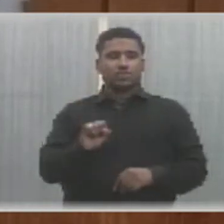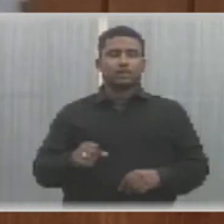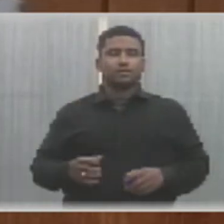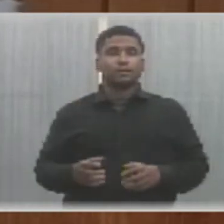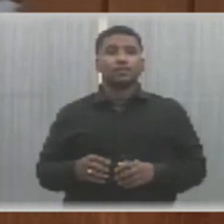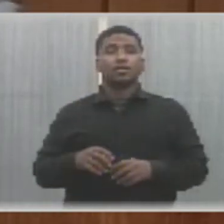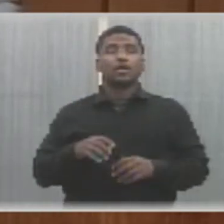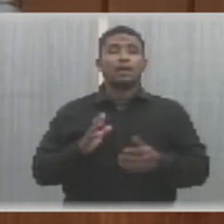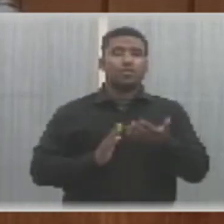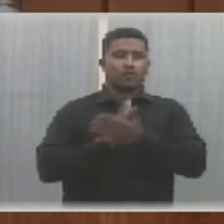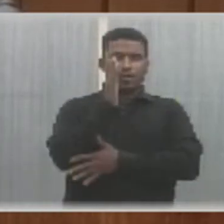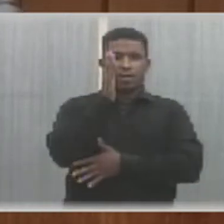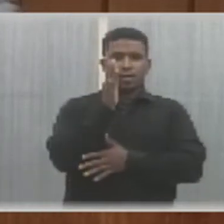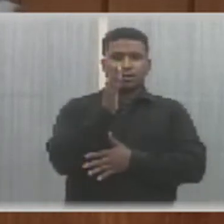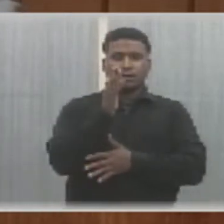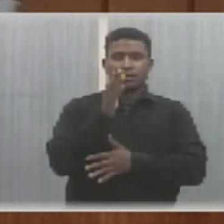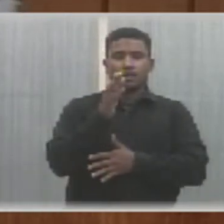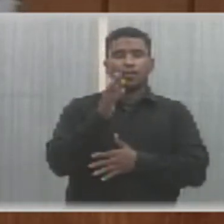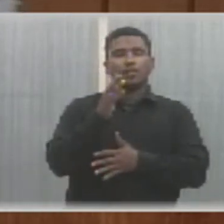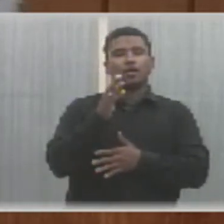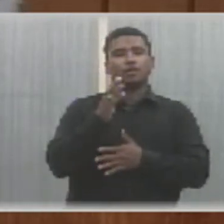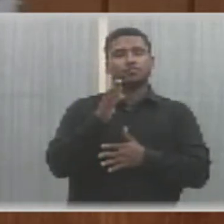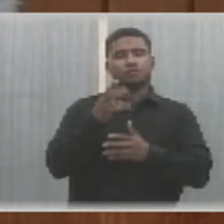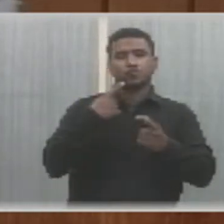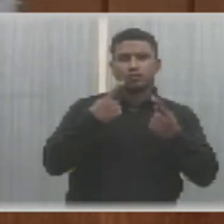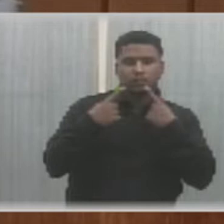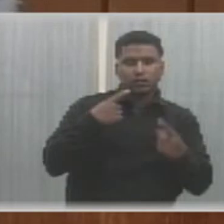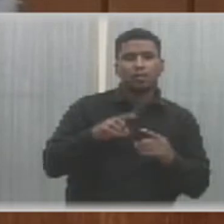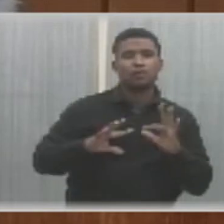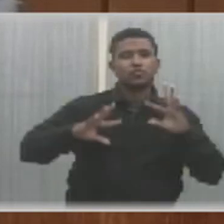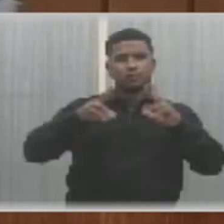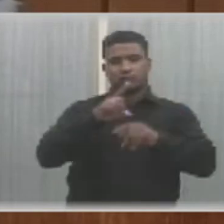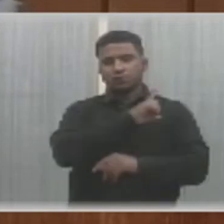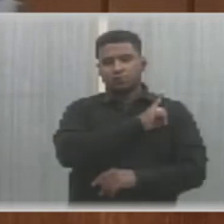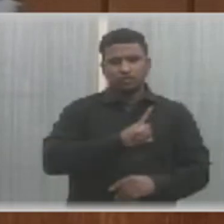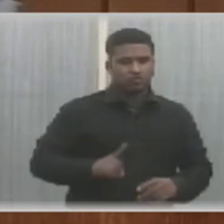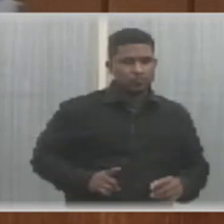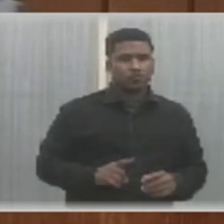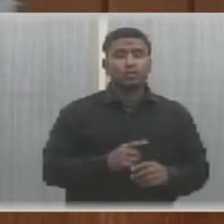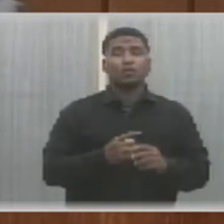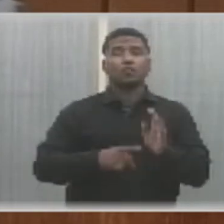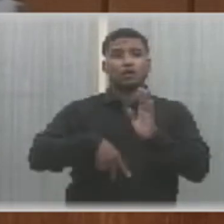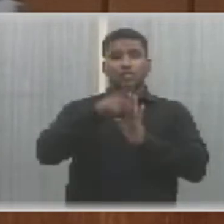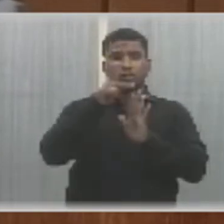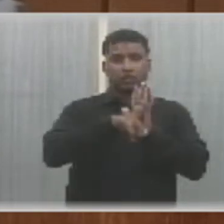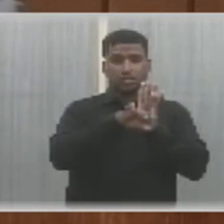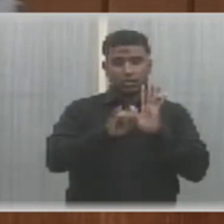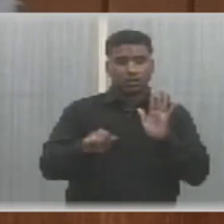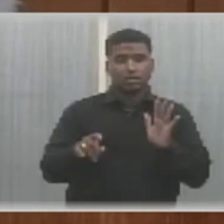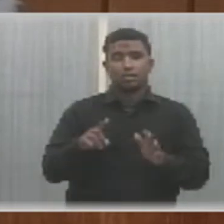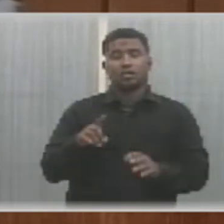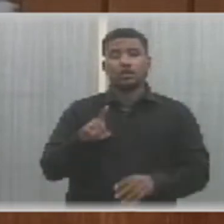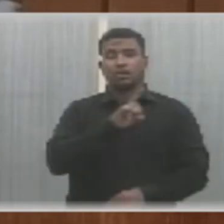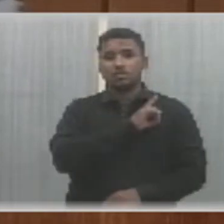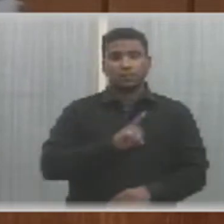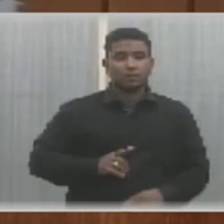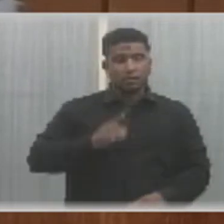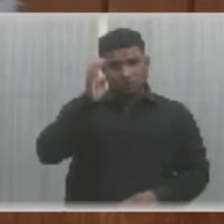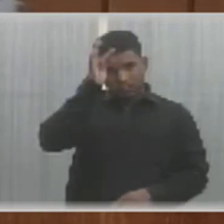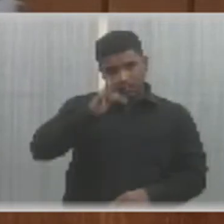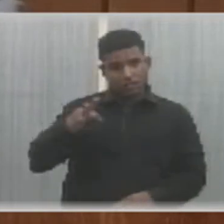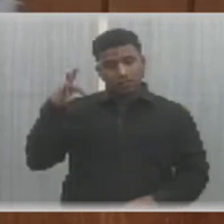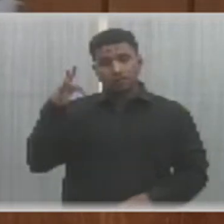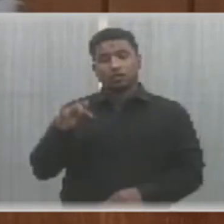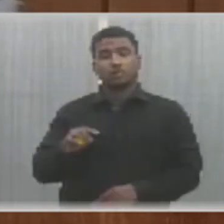Aprovada discussão e votação única em regime normal pela unanimidade dos presentes, indicativo de projeto de lei de autoria deputada Teresa Brito, que